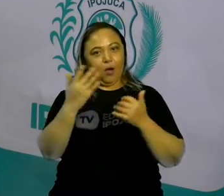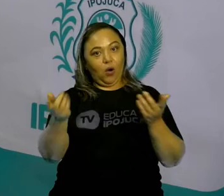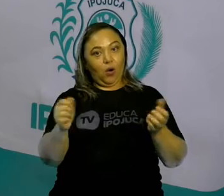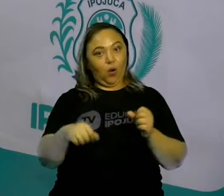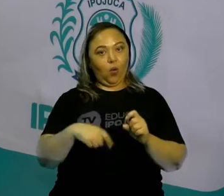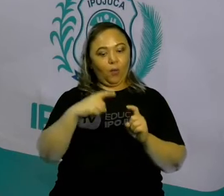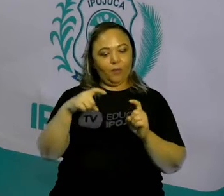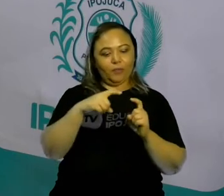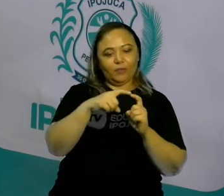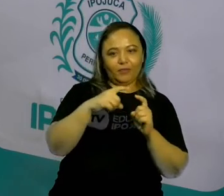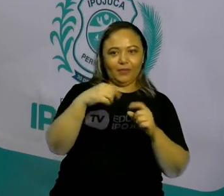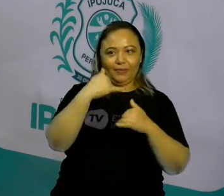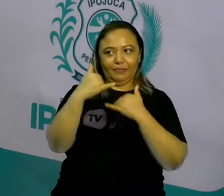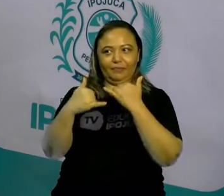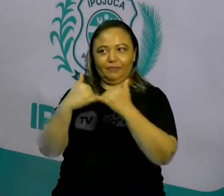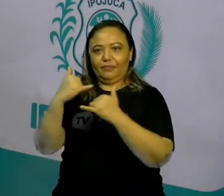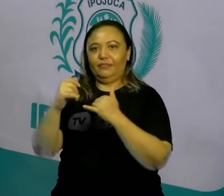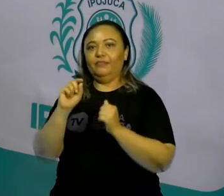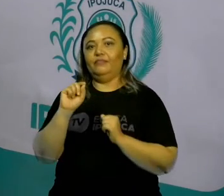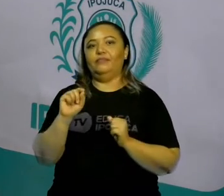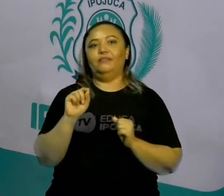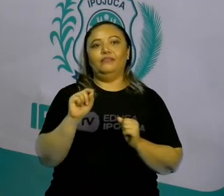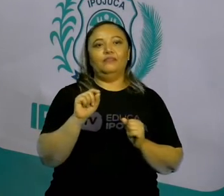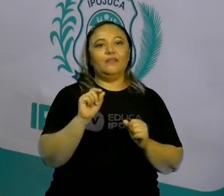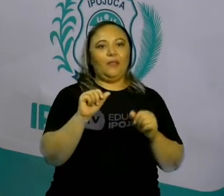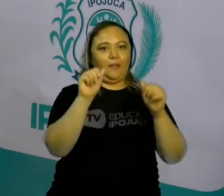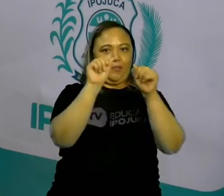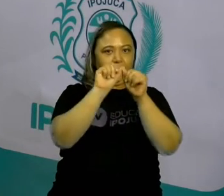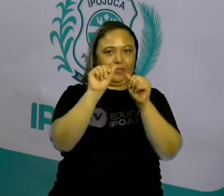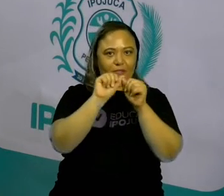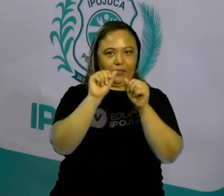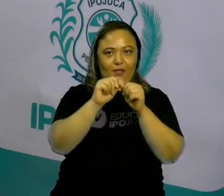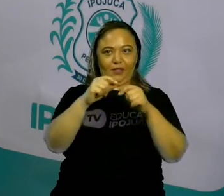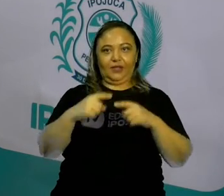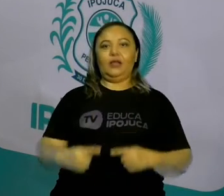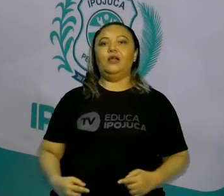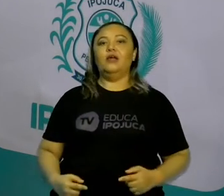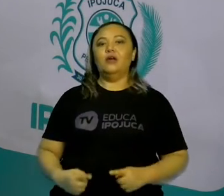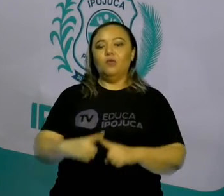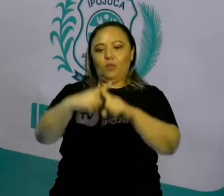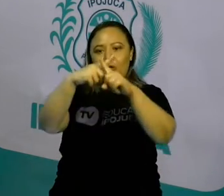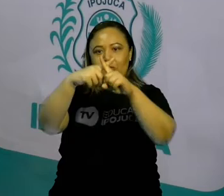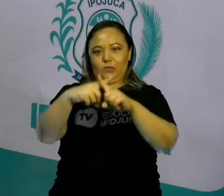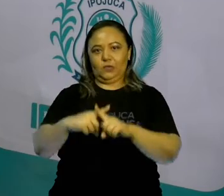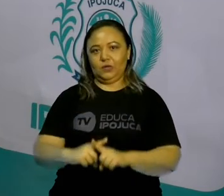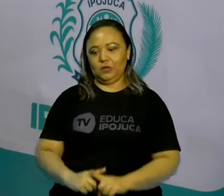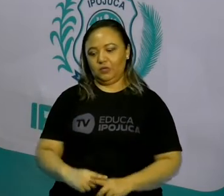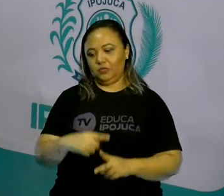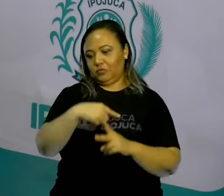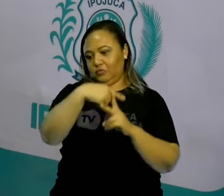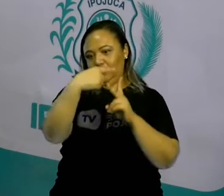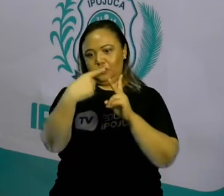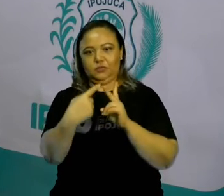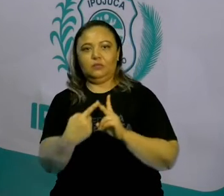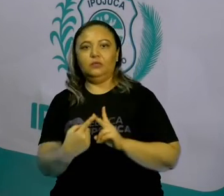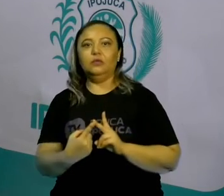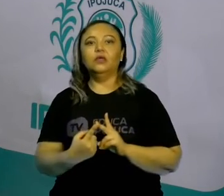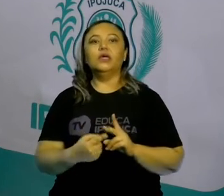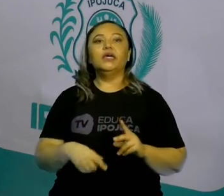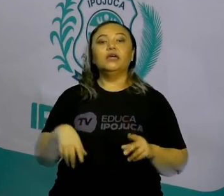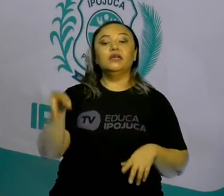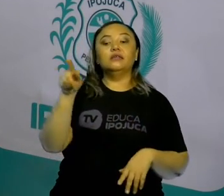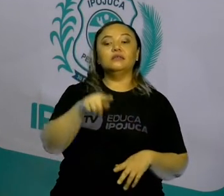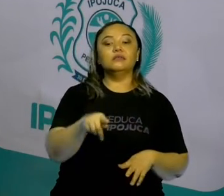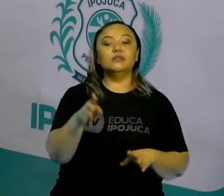objetivo da brincadeira da gente é fazer uma competição entre os dois e eles vão ter que descobrir onde